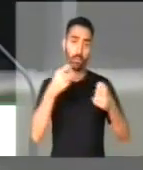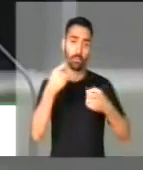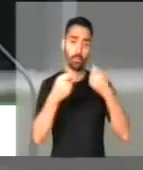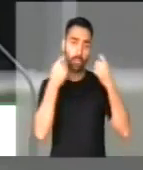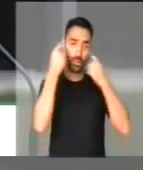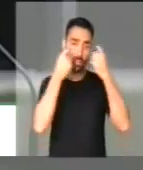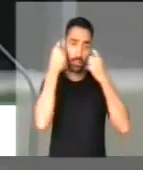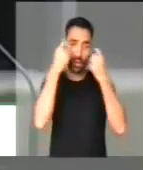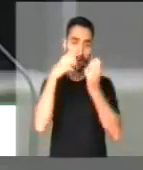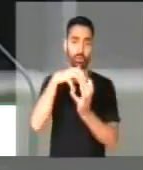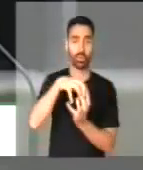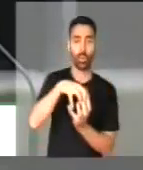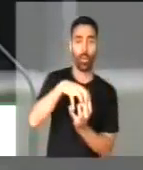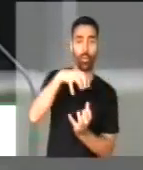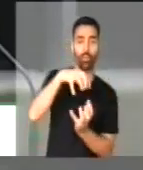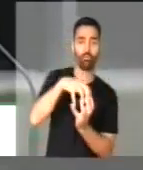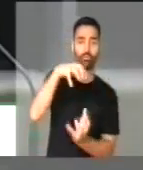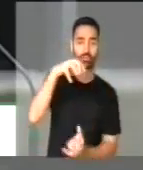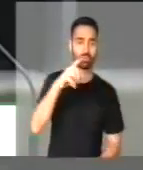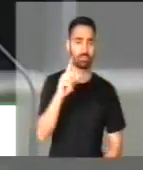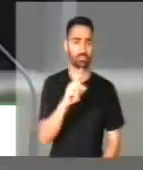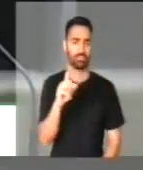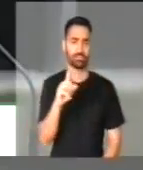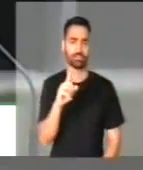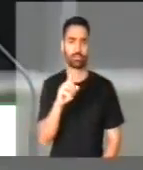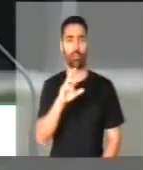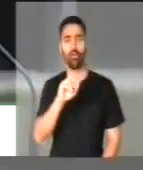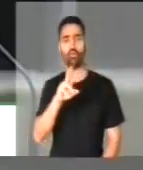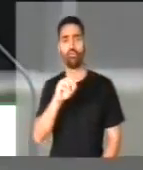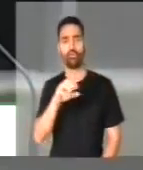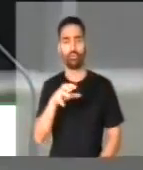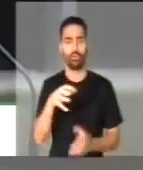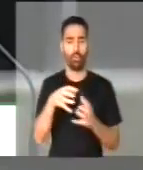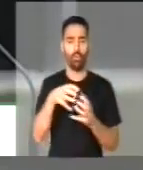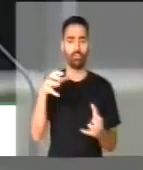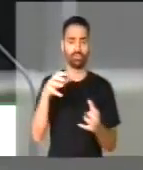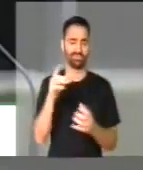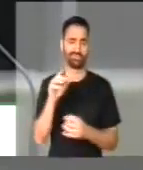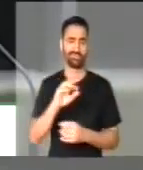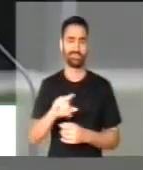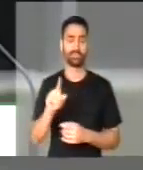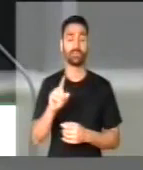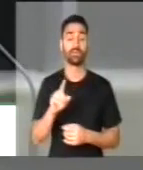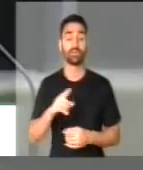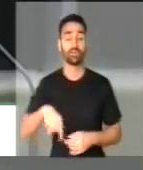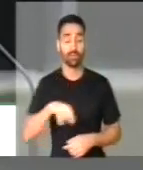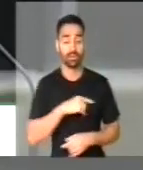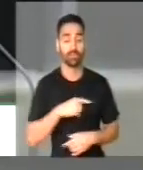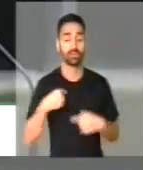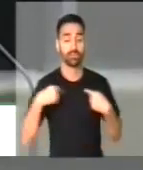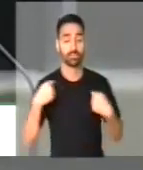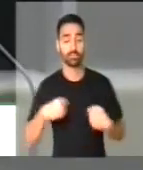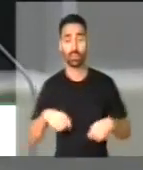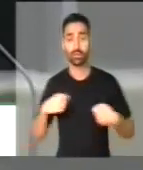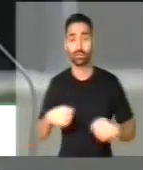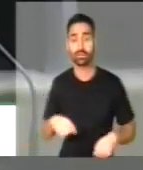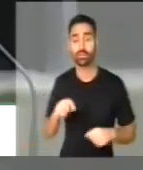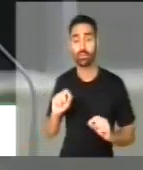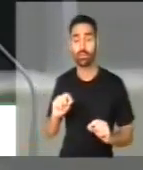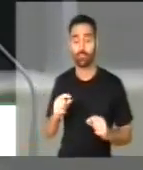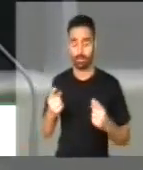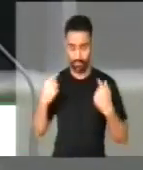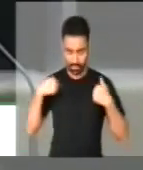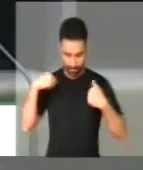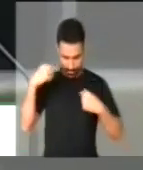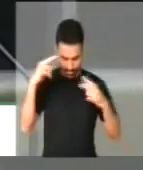ovos de Páscoa. É um momento que nos remete a buscar o melhor de cada um de nós